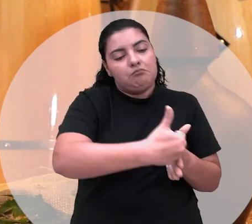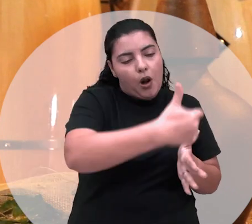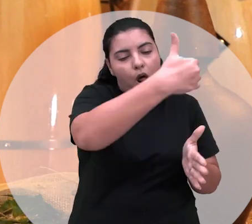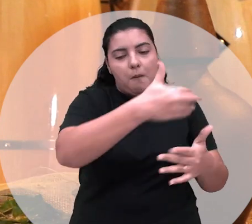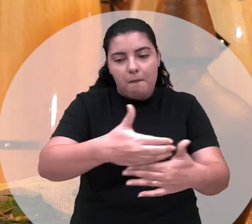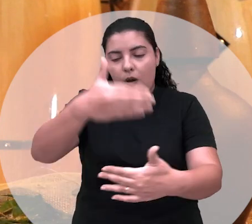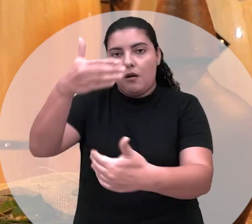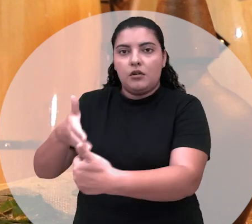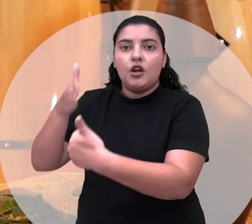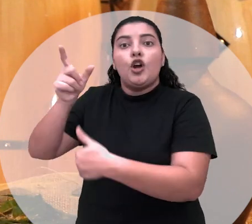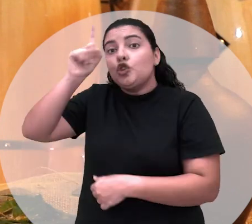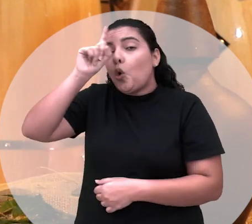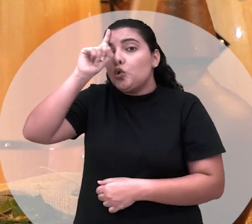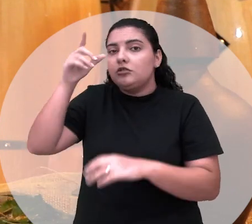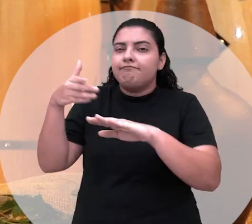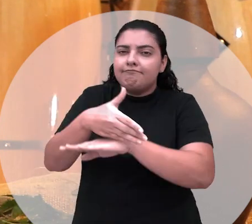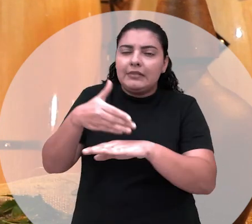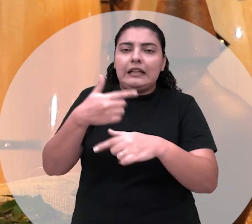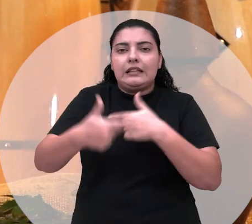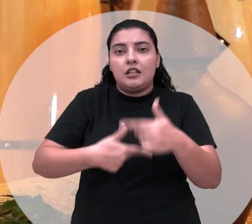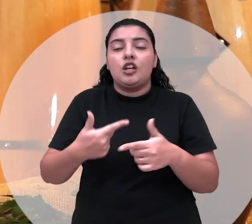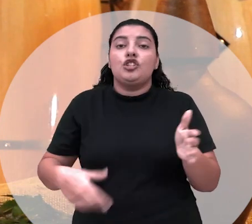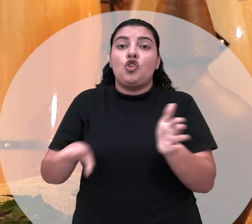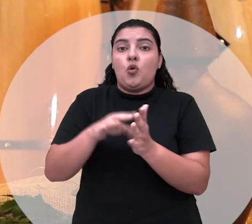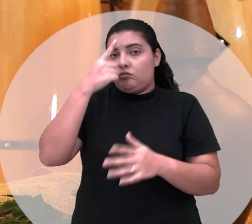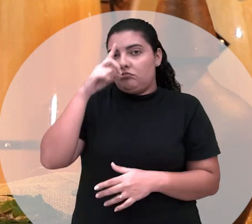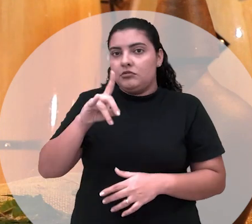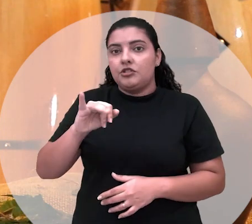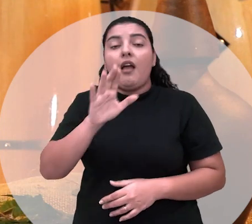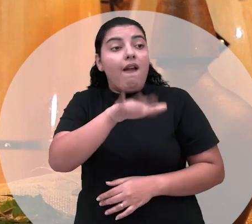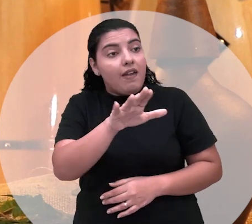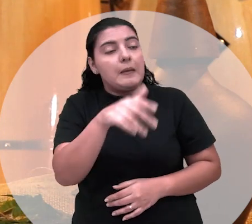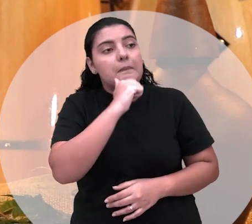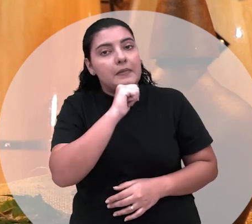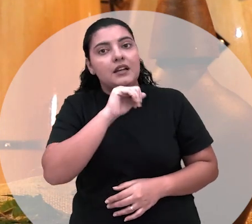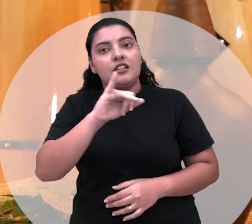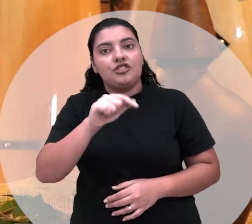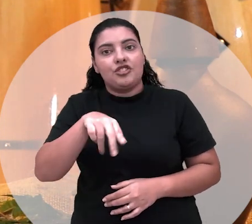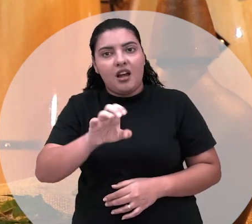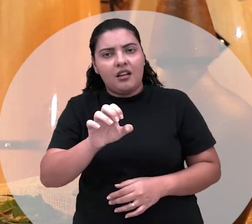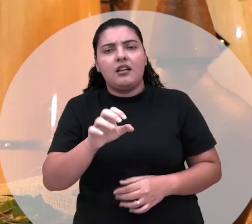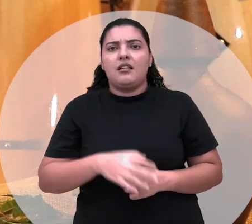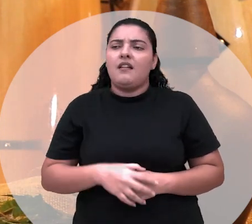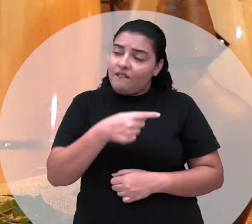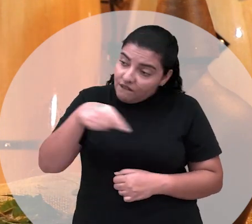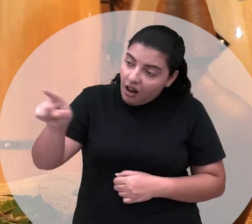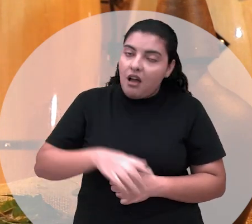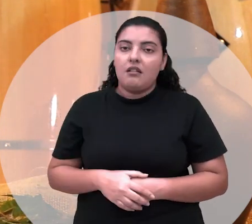O pedreiro todo dia ia trabalhar. Não chegou onde ele, ele chegou lá em casa e assim, mãe Jaque, eu quero que a senhora vá lá. Eu disse, por quê?